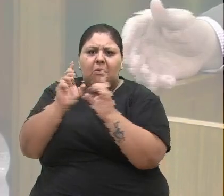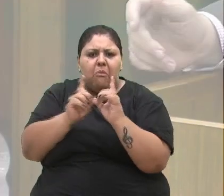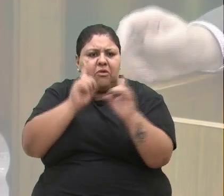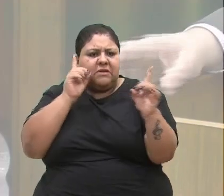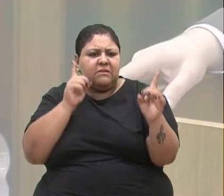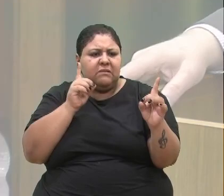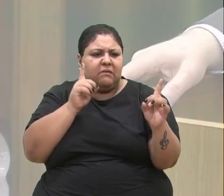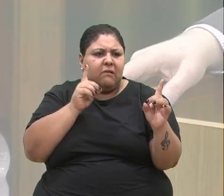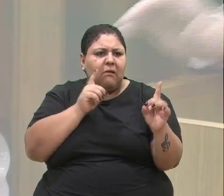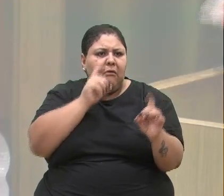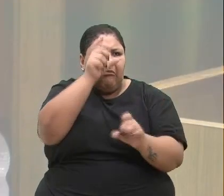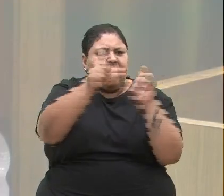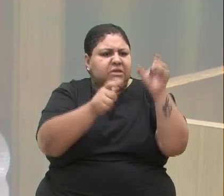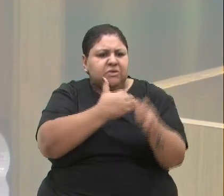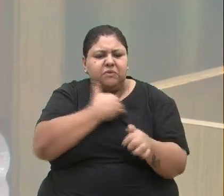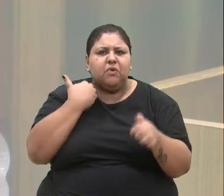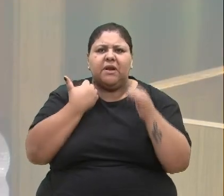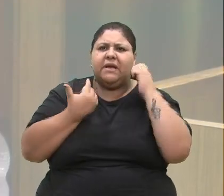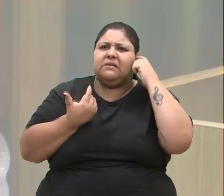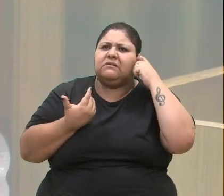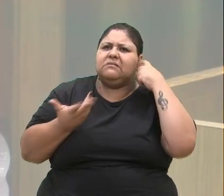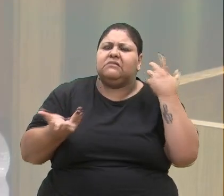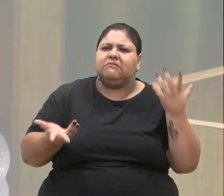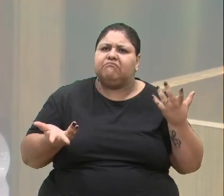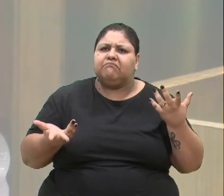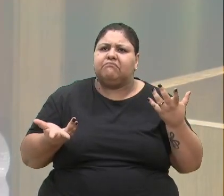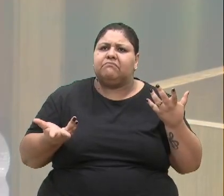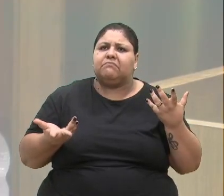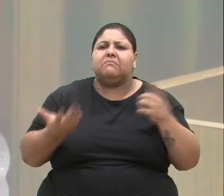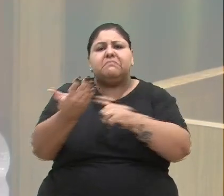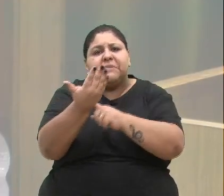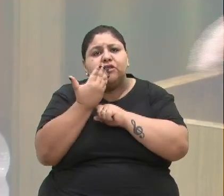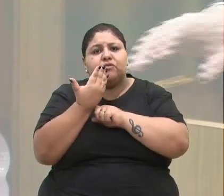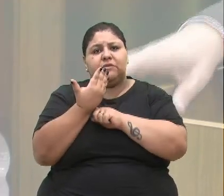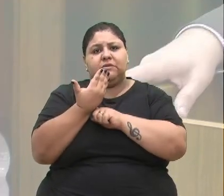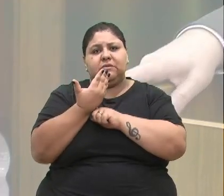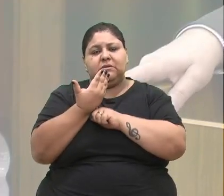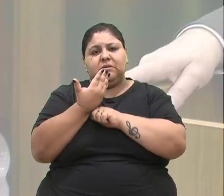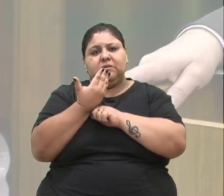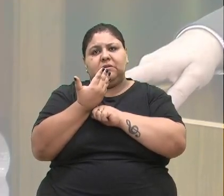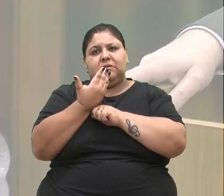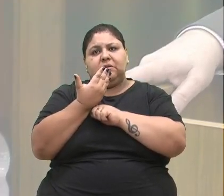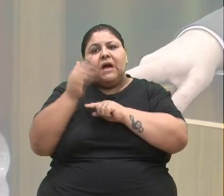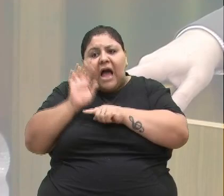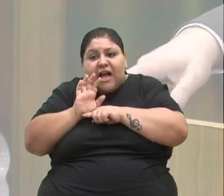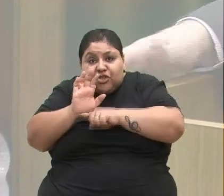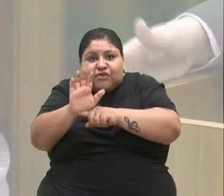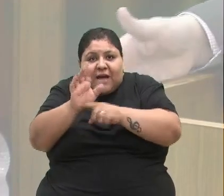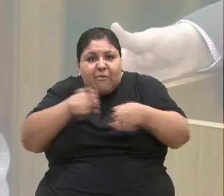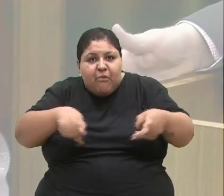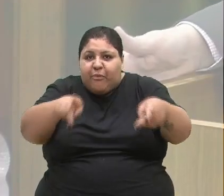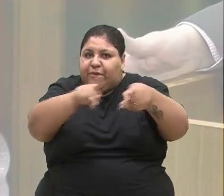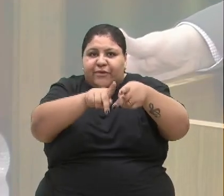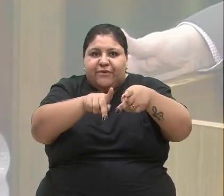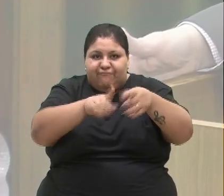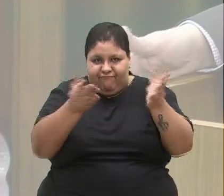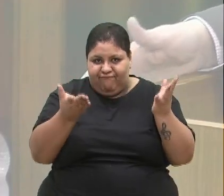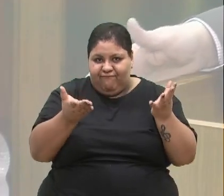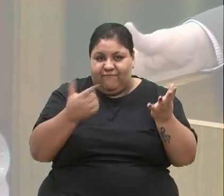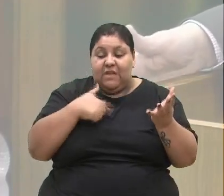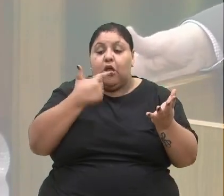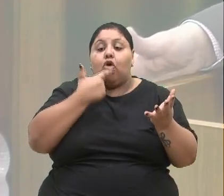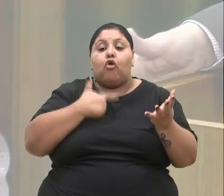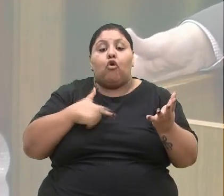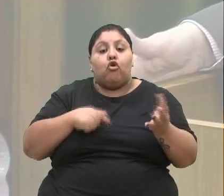pessoas morrendo. Então, me ajudem a ajudar a população. É esse ponto. Eu gosto de